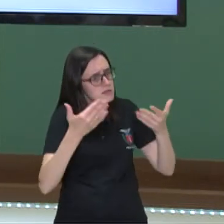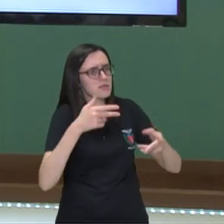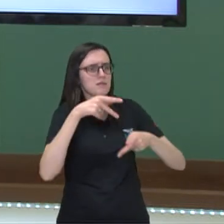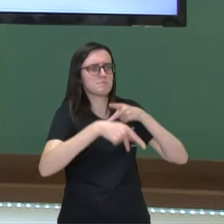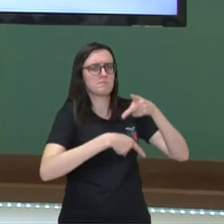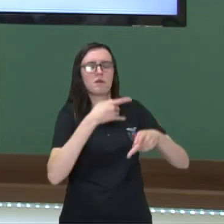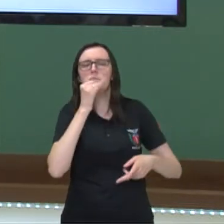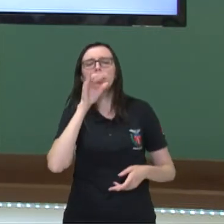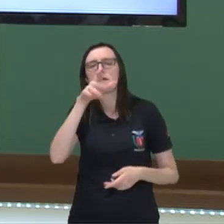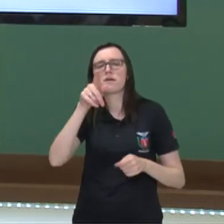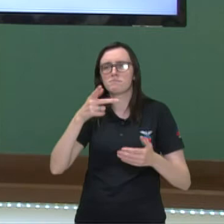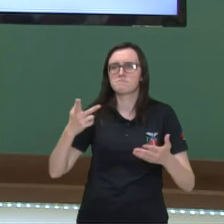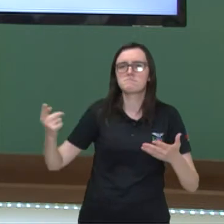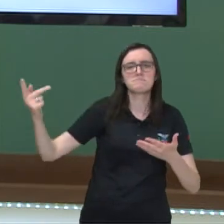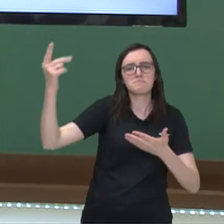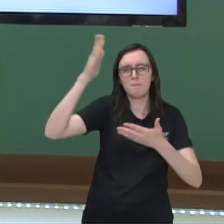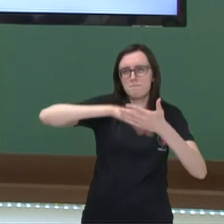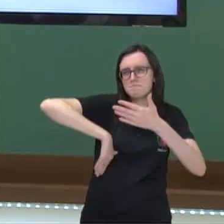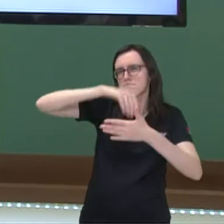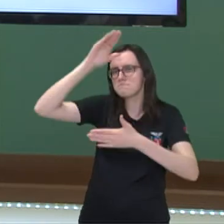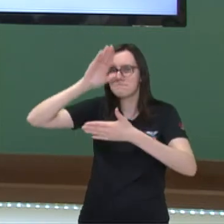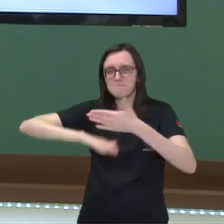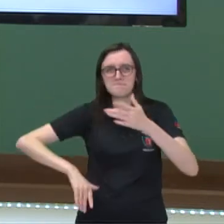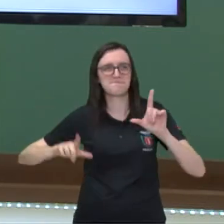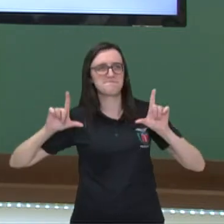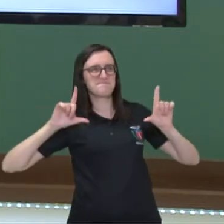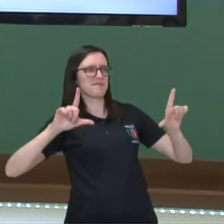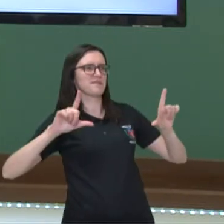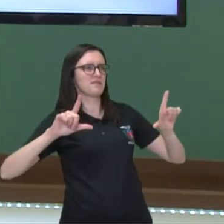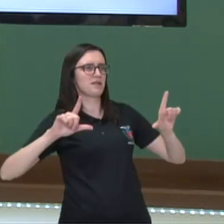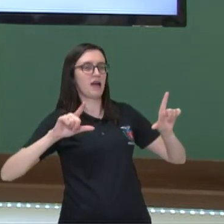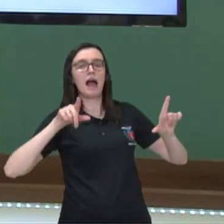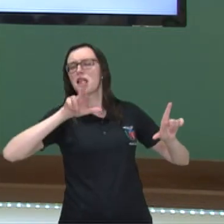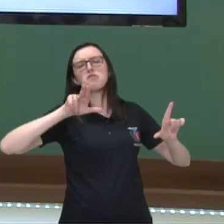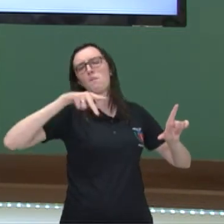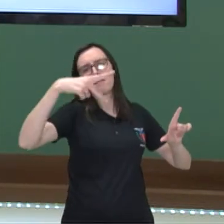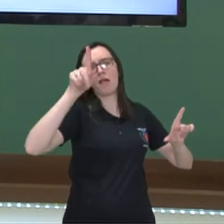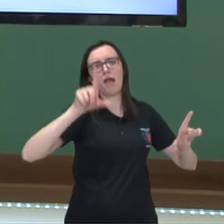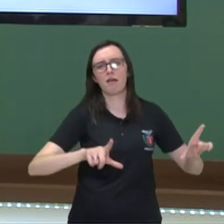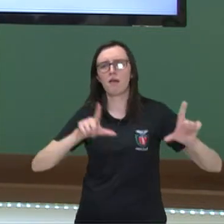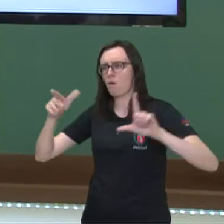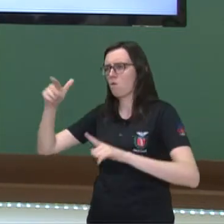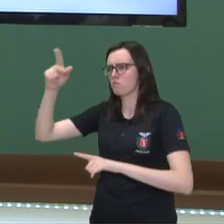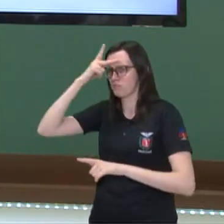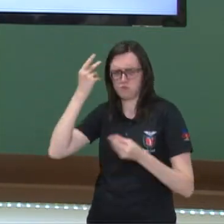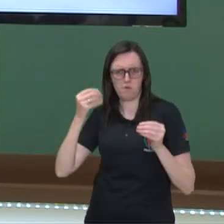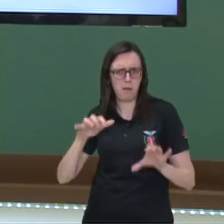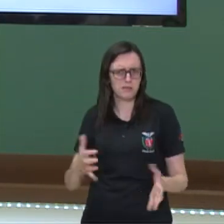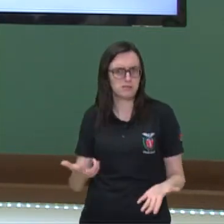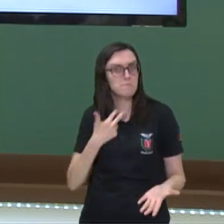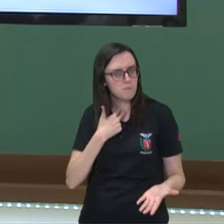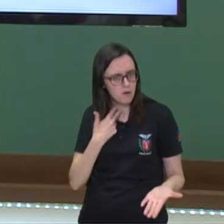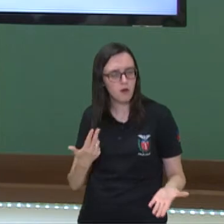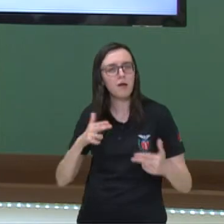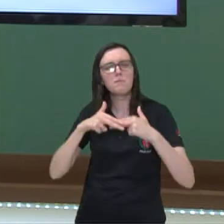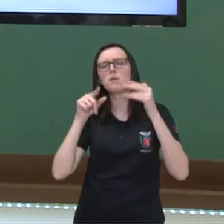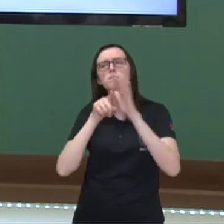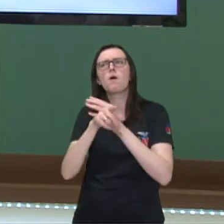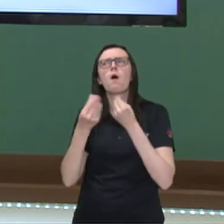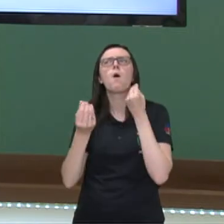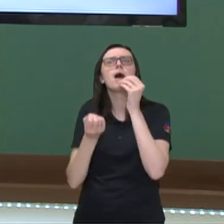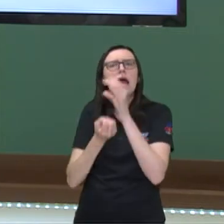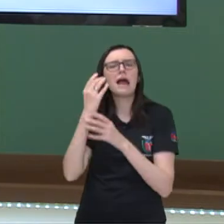arte, por exemplo, aí dizem que é da outra pessoa, não pode, né? Então, a pergunta é, onde nasceu o cacau,